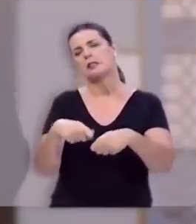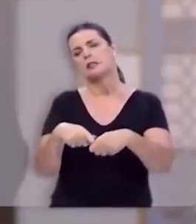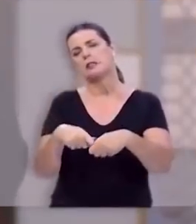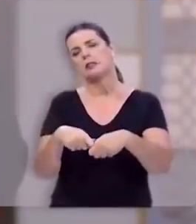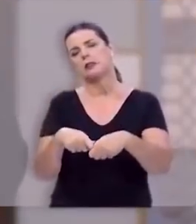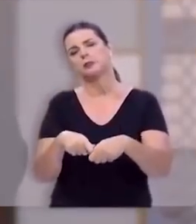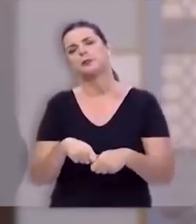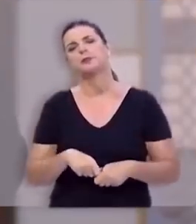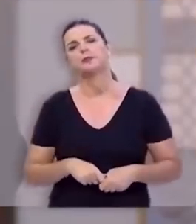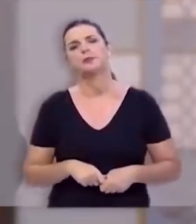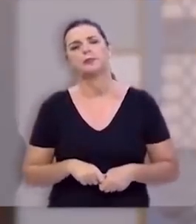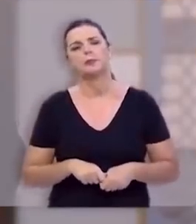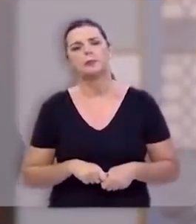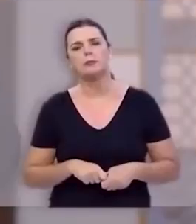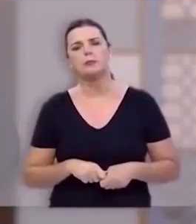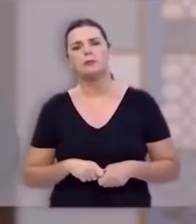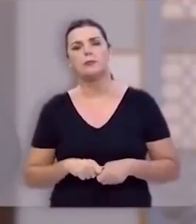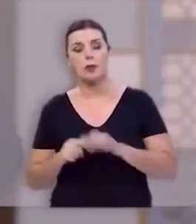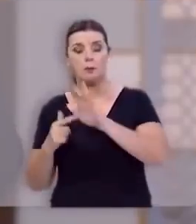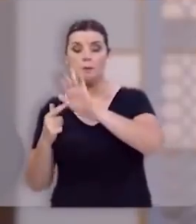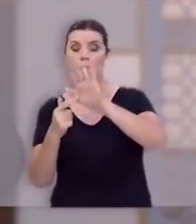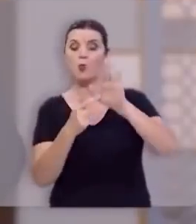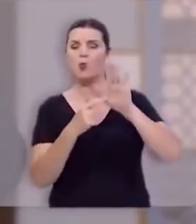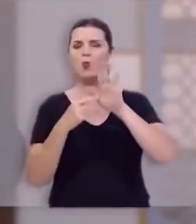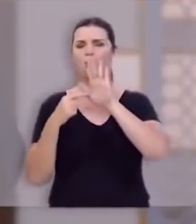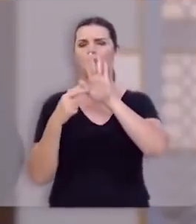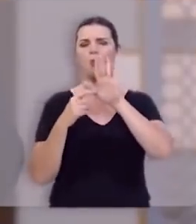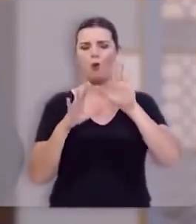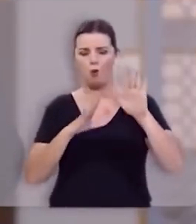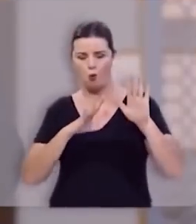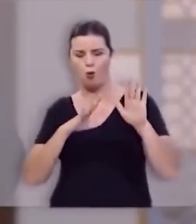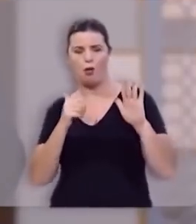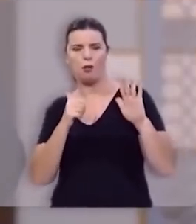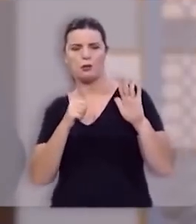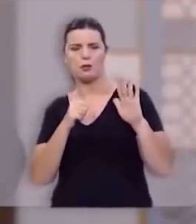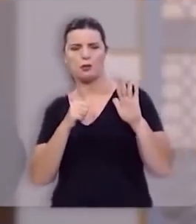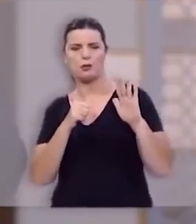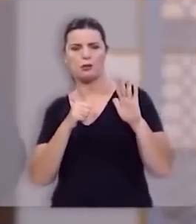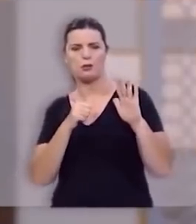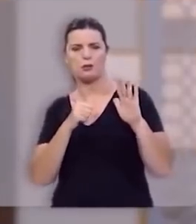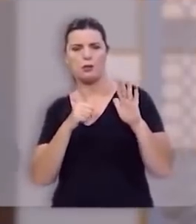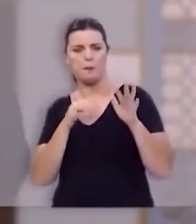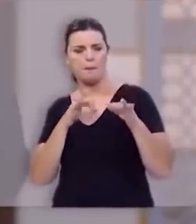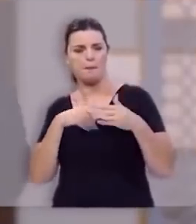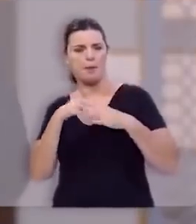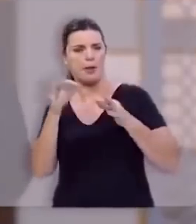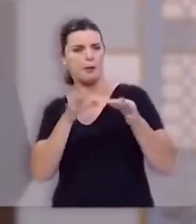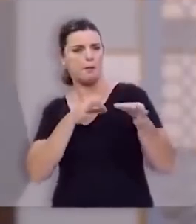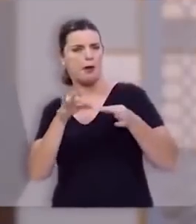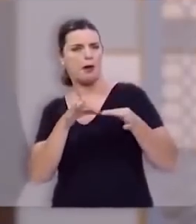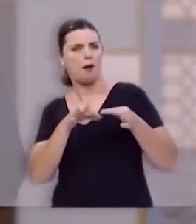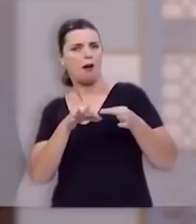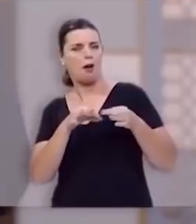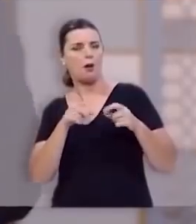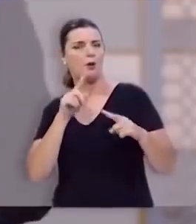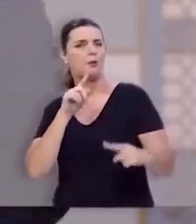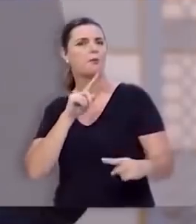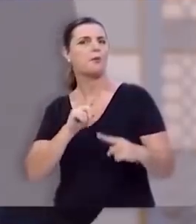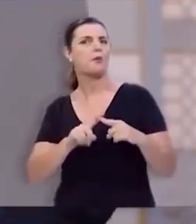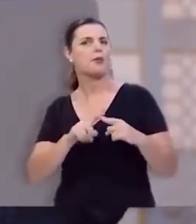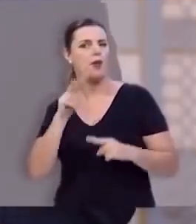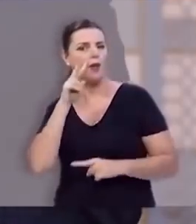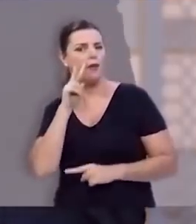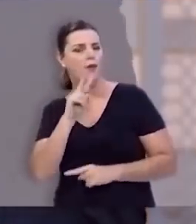demonstrar coragem e preparo. Porque,